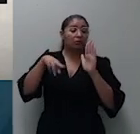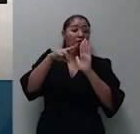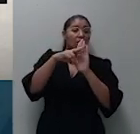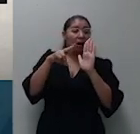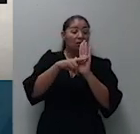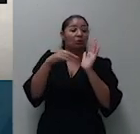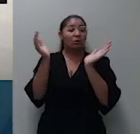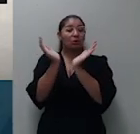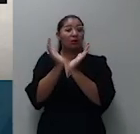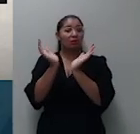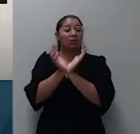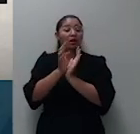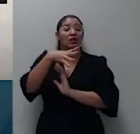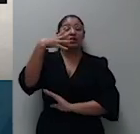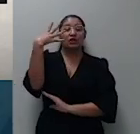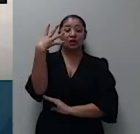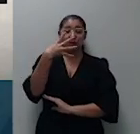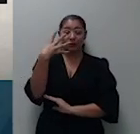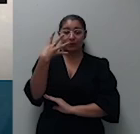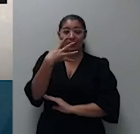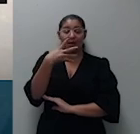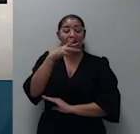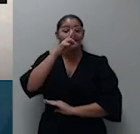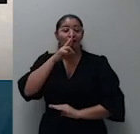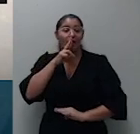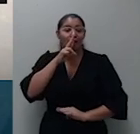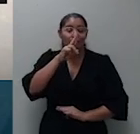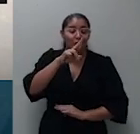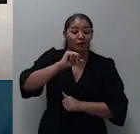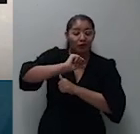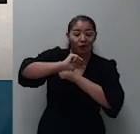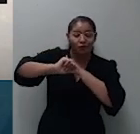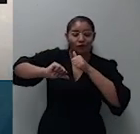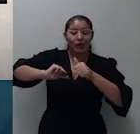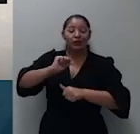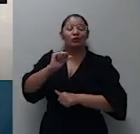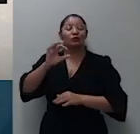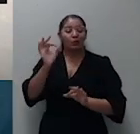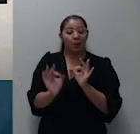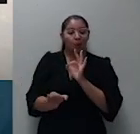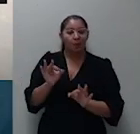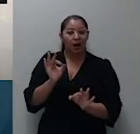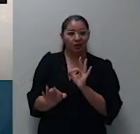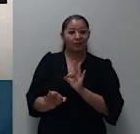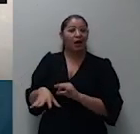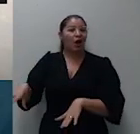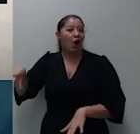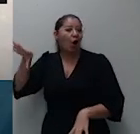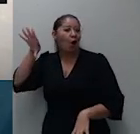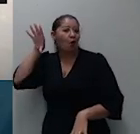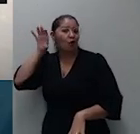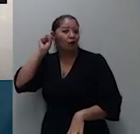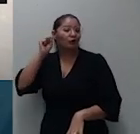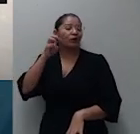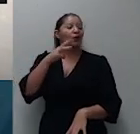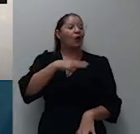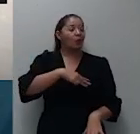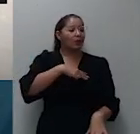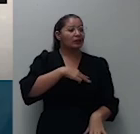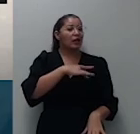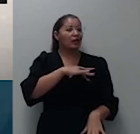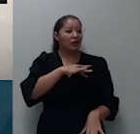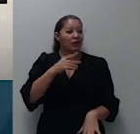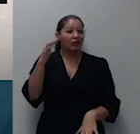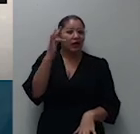quarta turma decidiu converter o julgamento em diligência para ouvir o Ministério Público Federal e a recorrente a